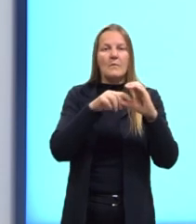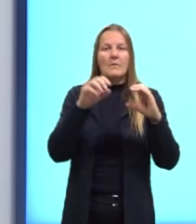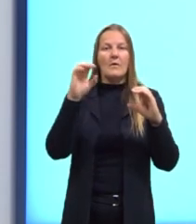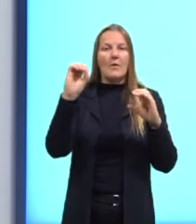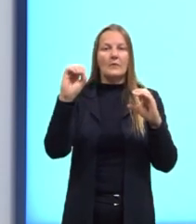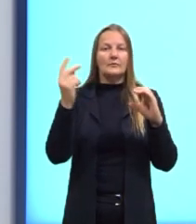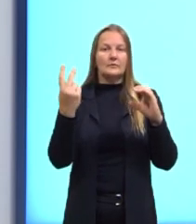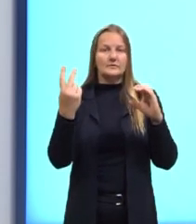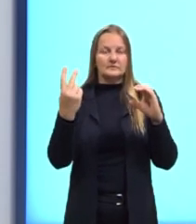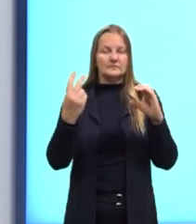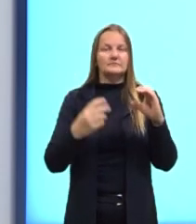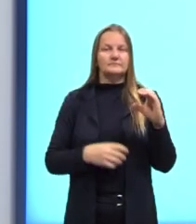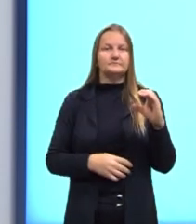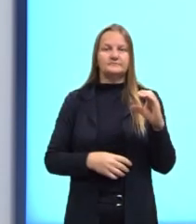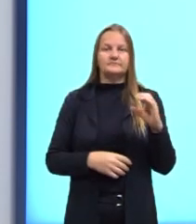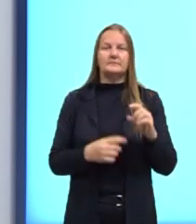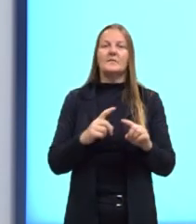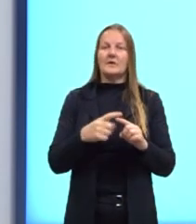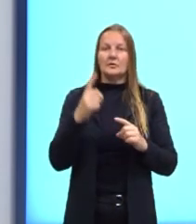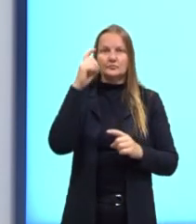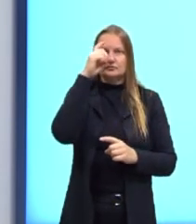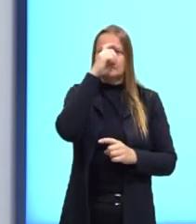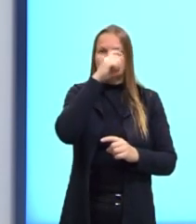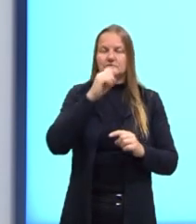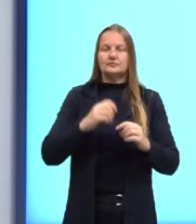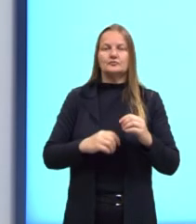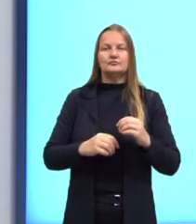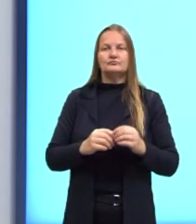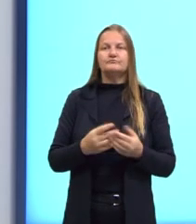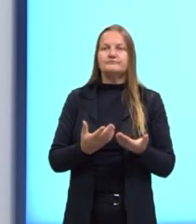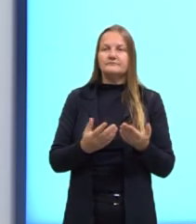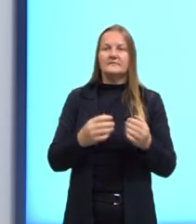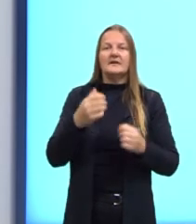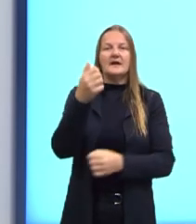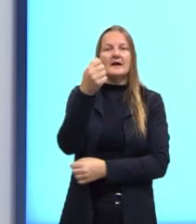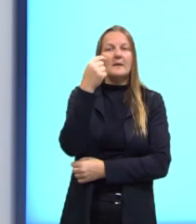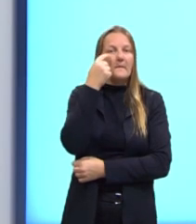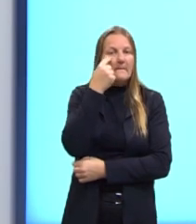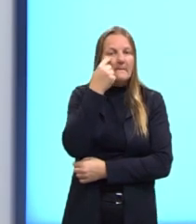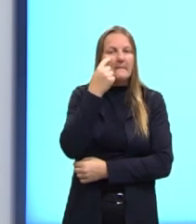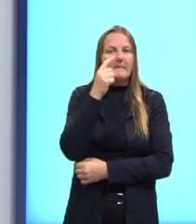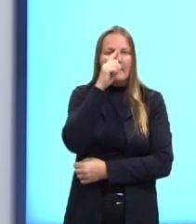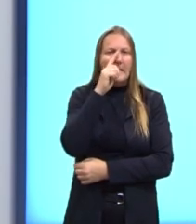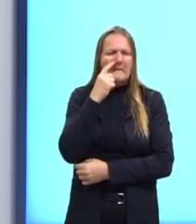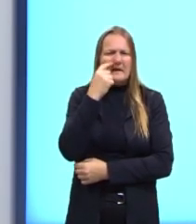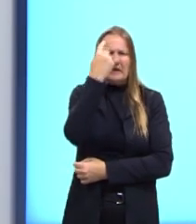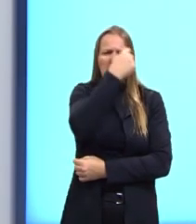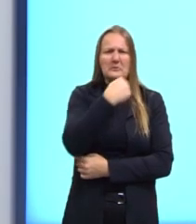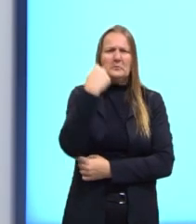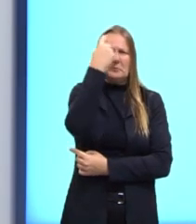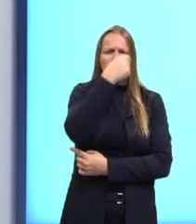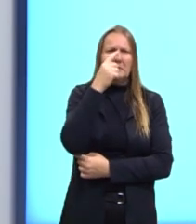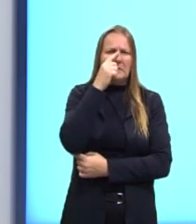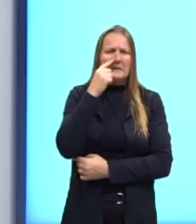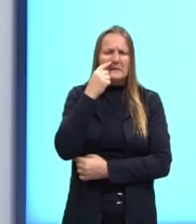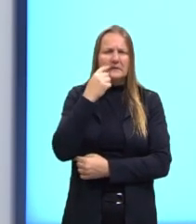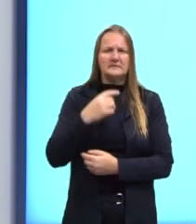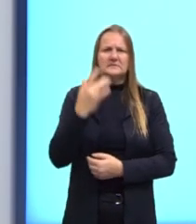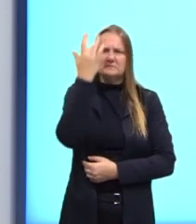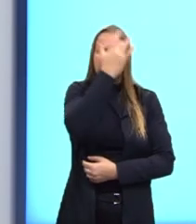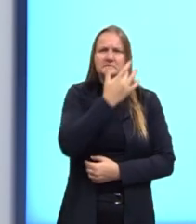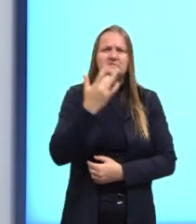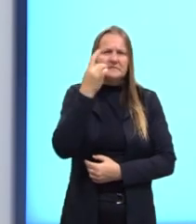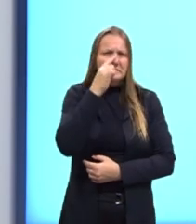oxigênio. Então, vai gerar, então, a anemia falciforme, como eu disse. Que é a alteração